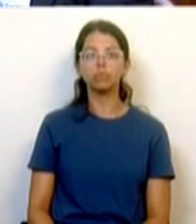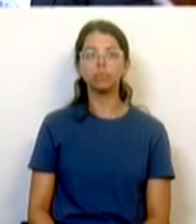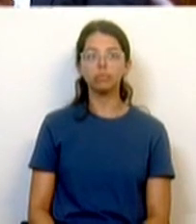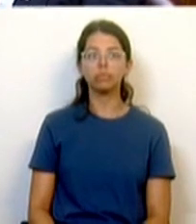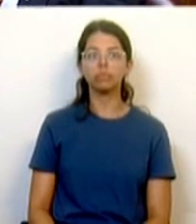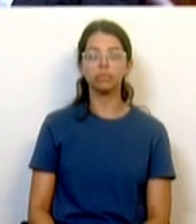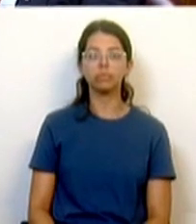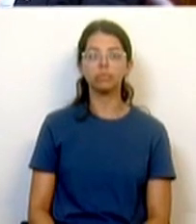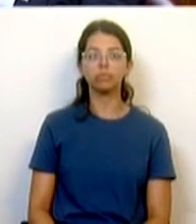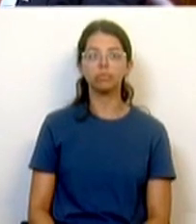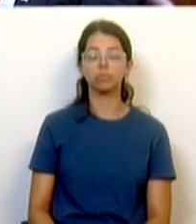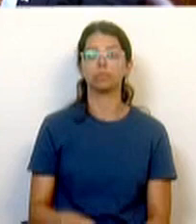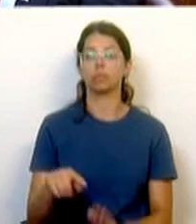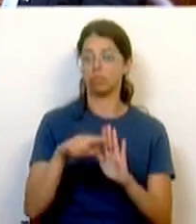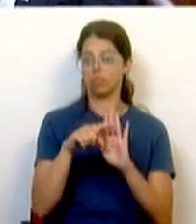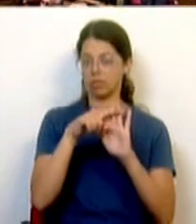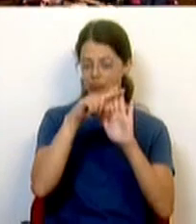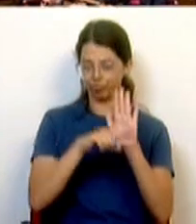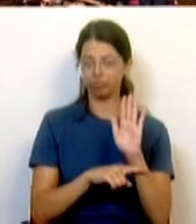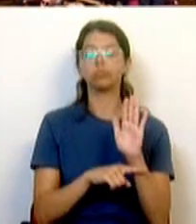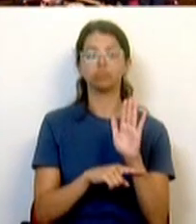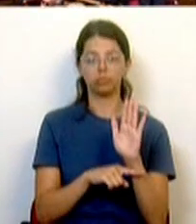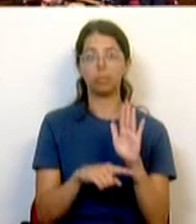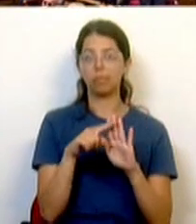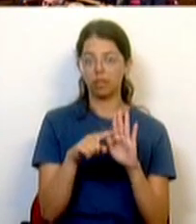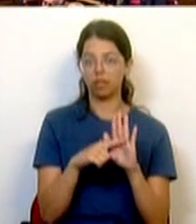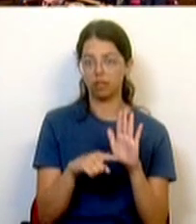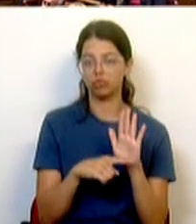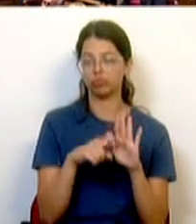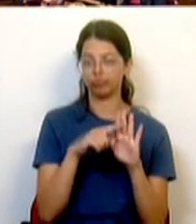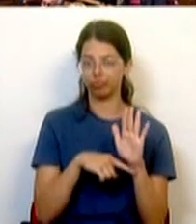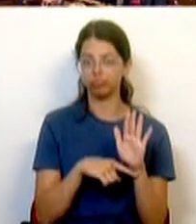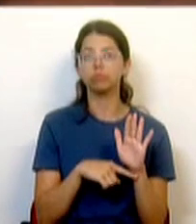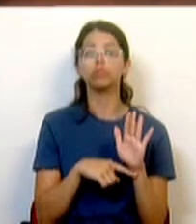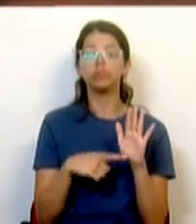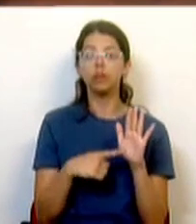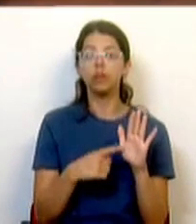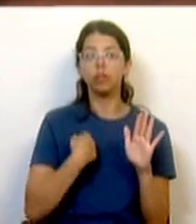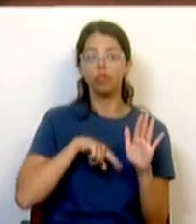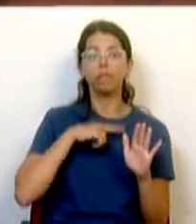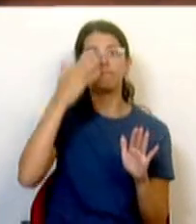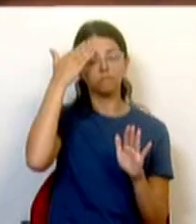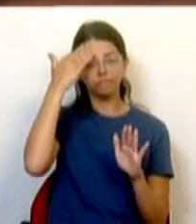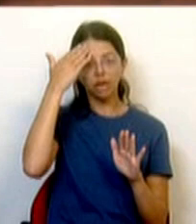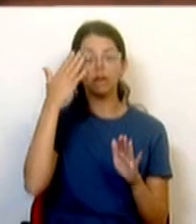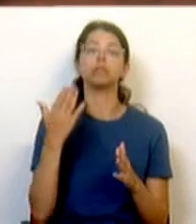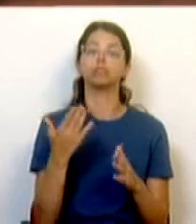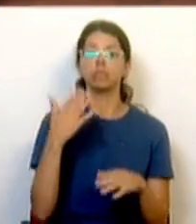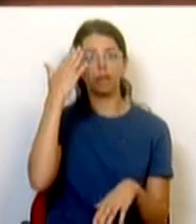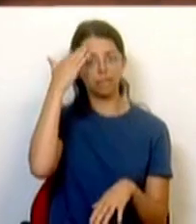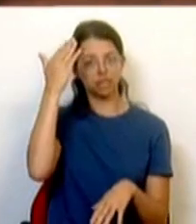estas medidas, prevêmos um potencial de aumento de